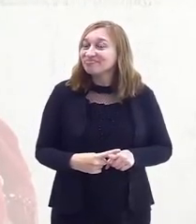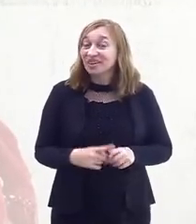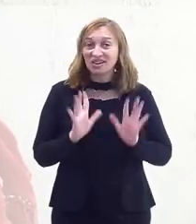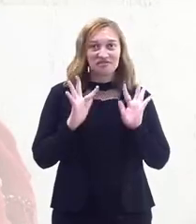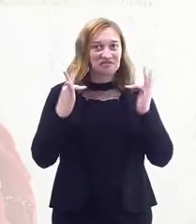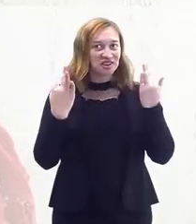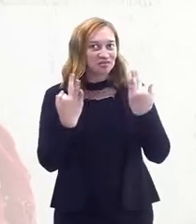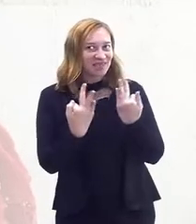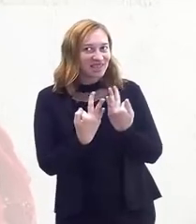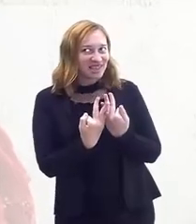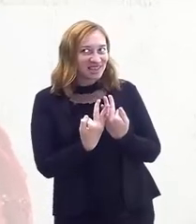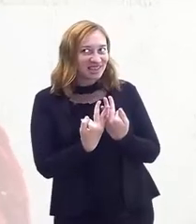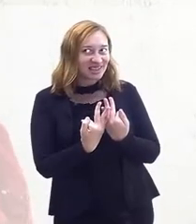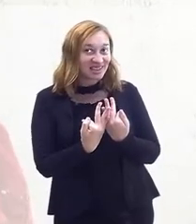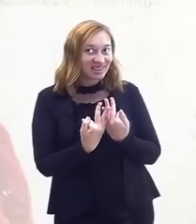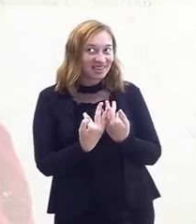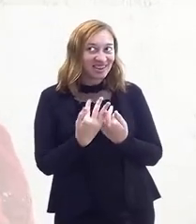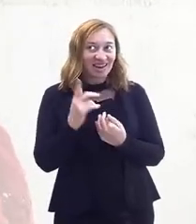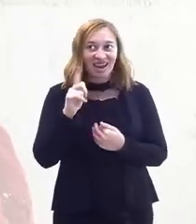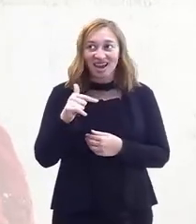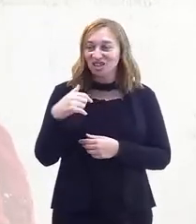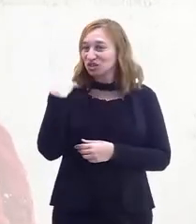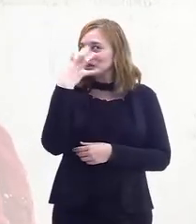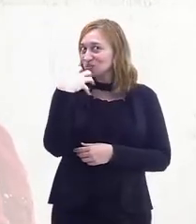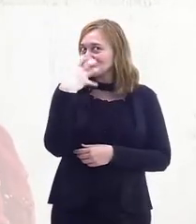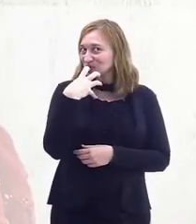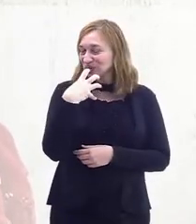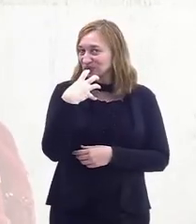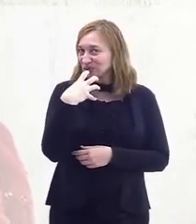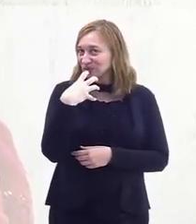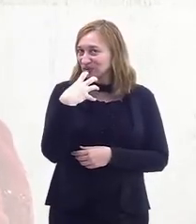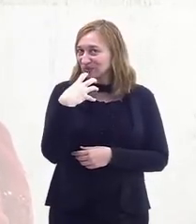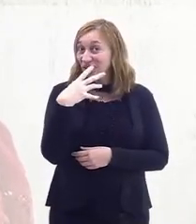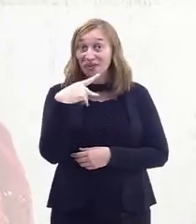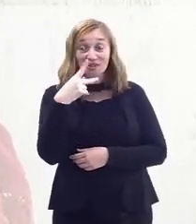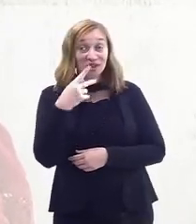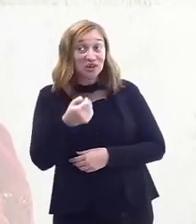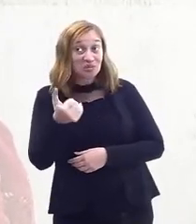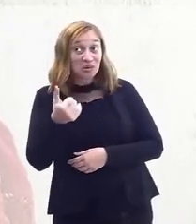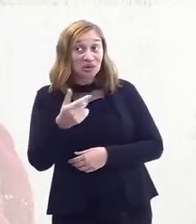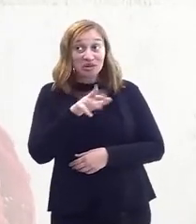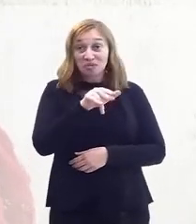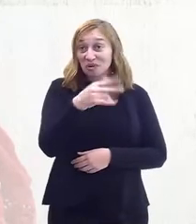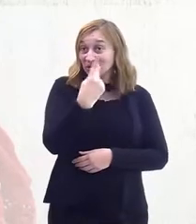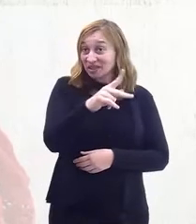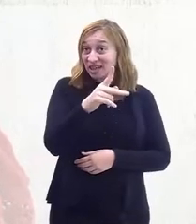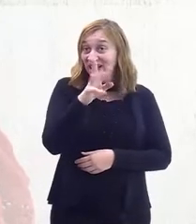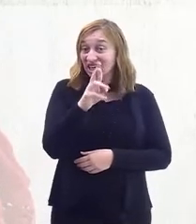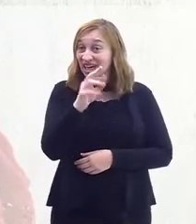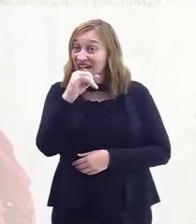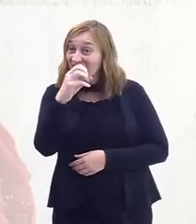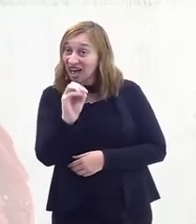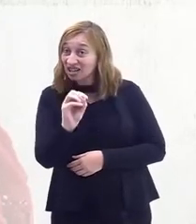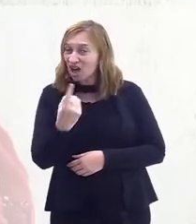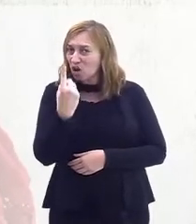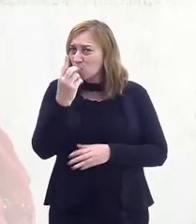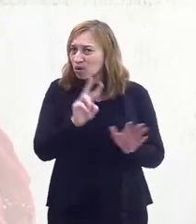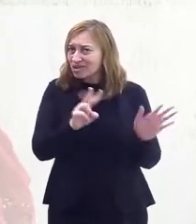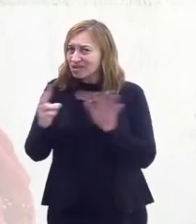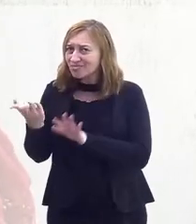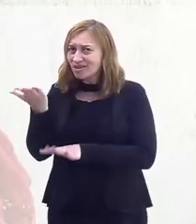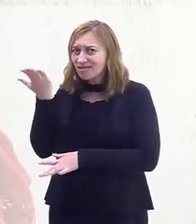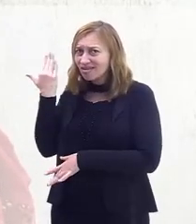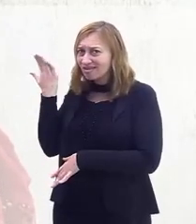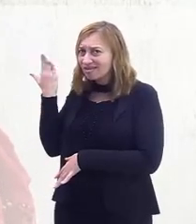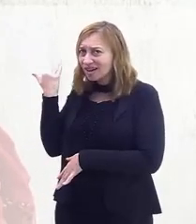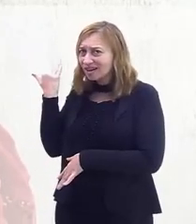família é uma família de músicos. Estava comentando ainda há pouco que o irmão dele, Ricardo Vassit, há uma